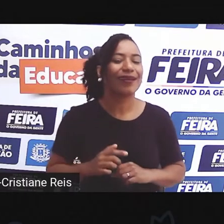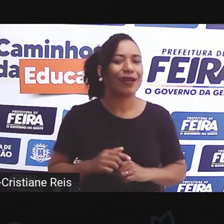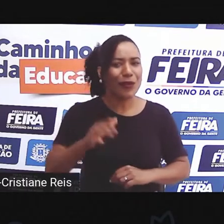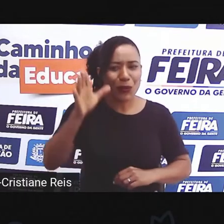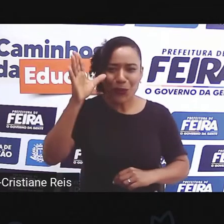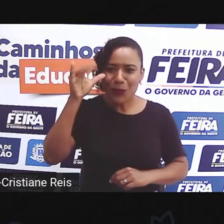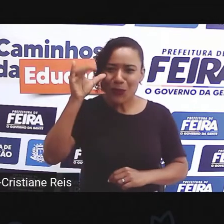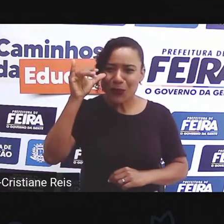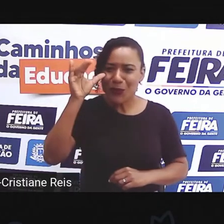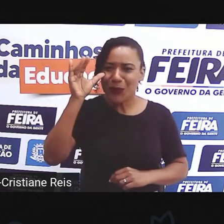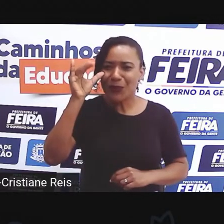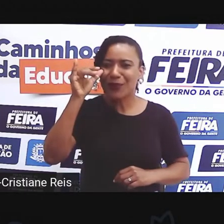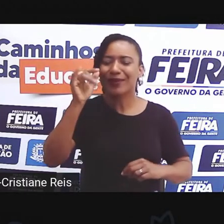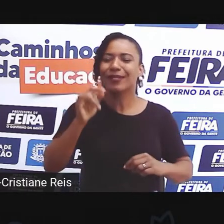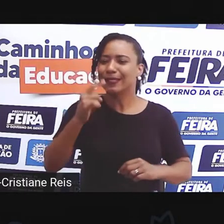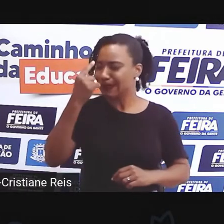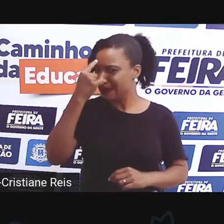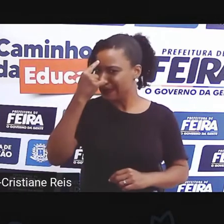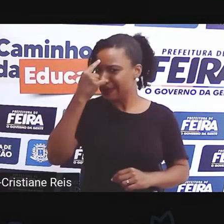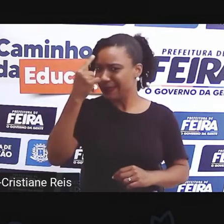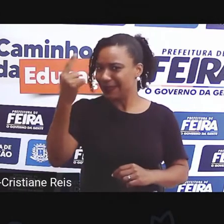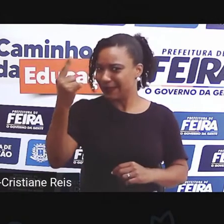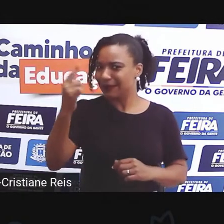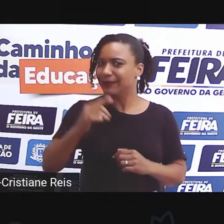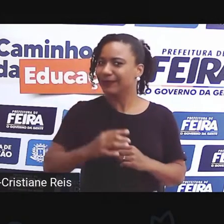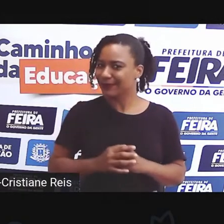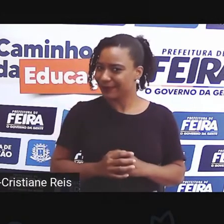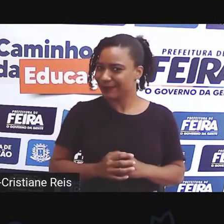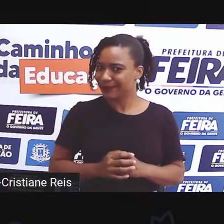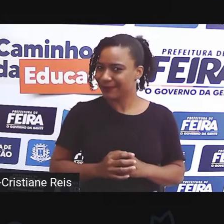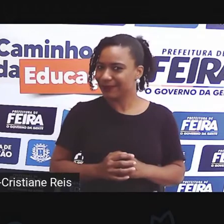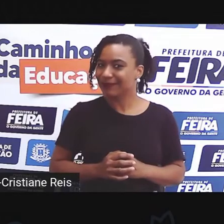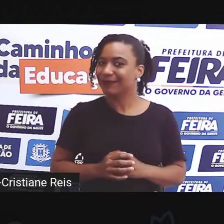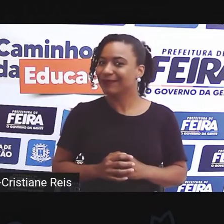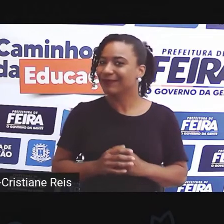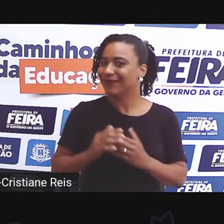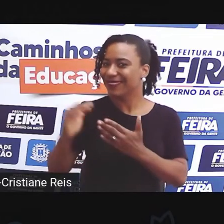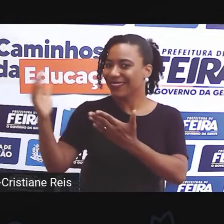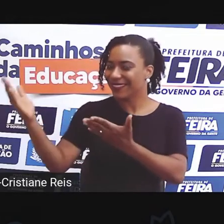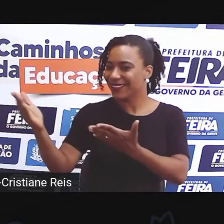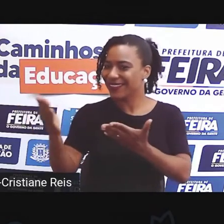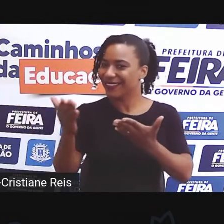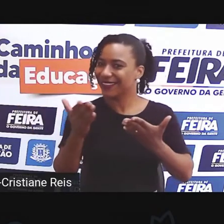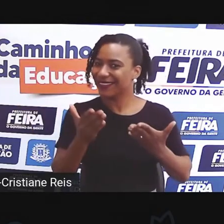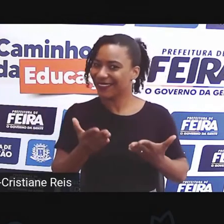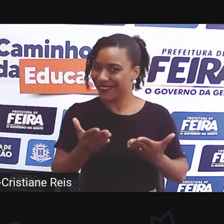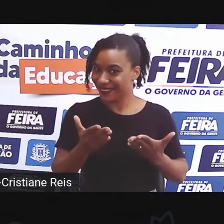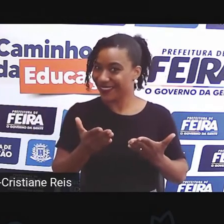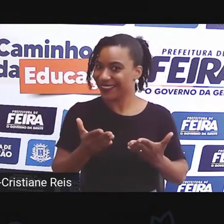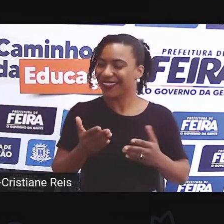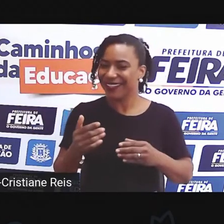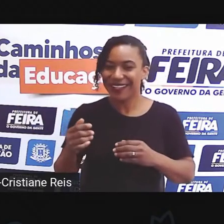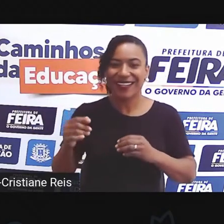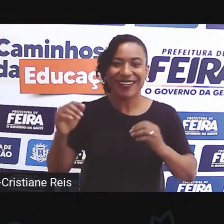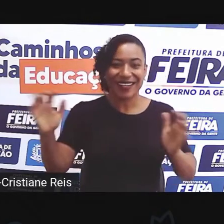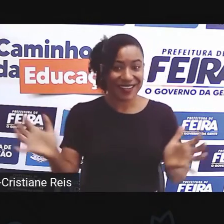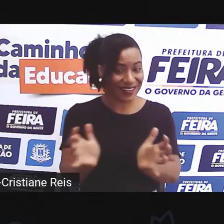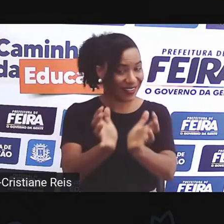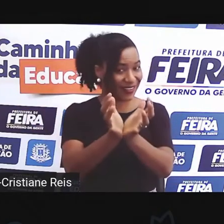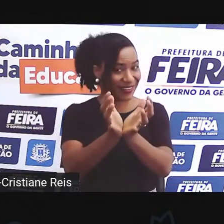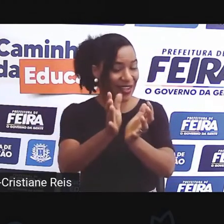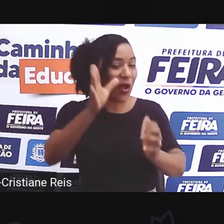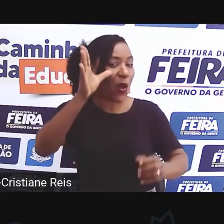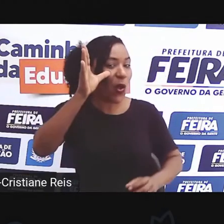pensando nessa pergunta. E sabe quem eu convidei? Eu convidei a turma dos super curiosos para responder essa